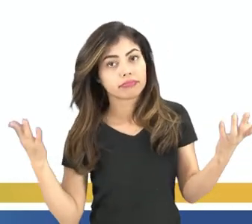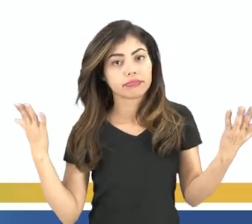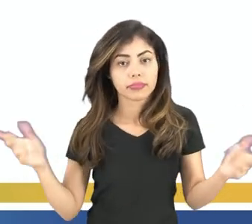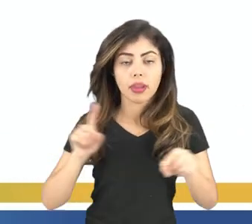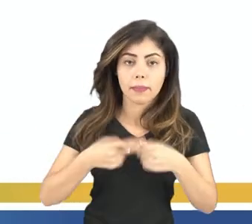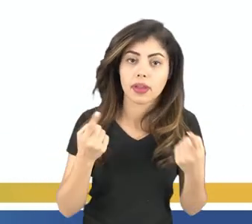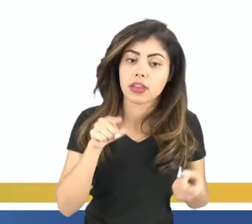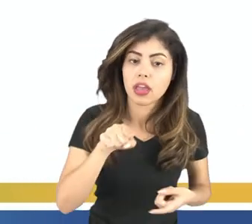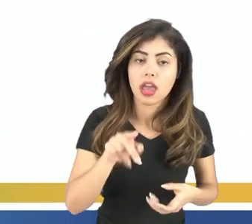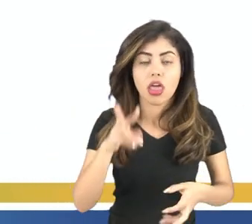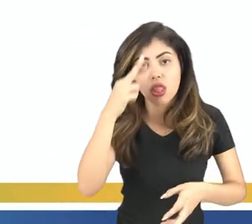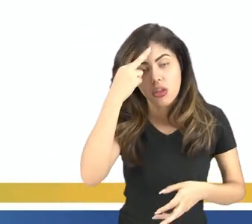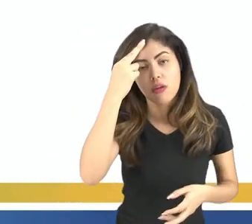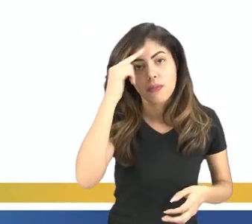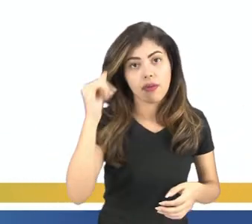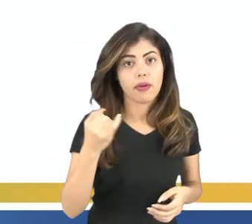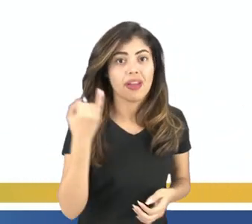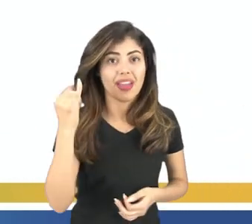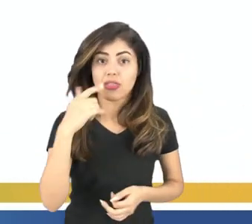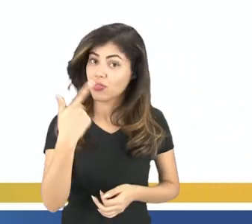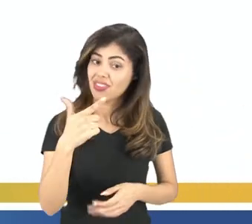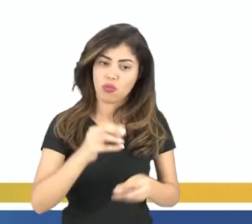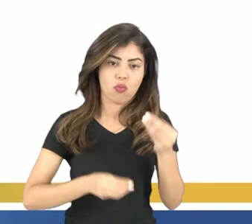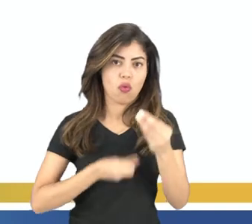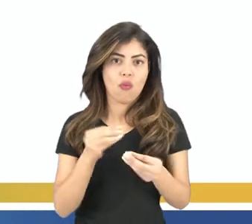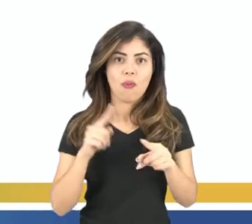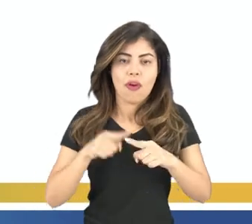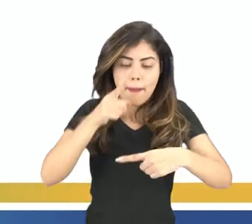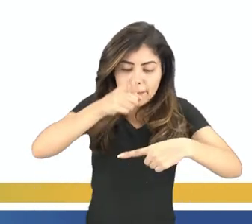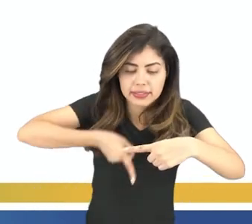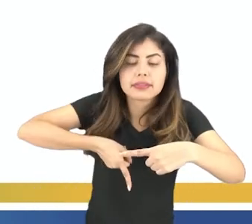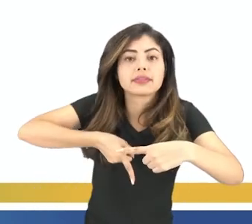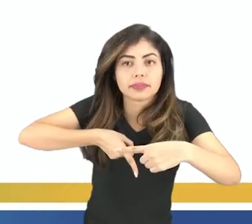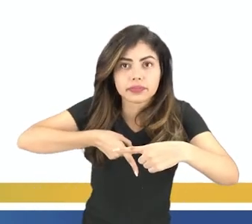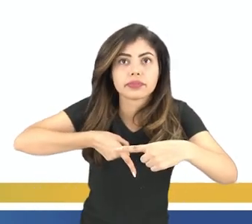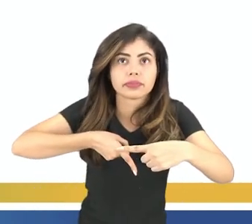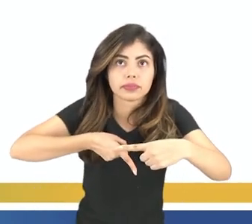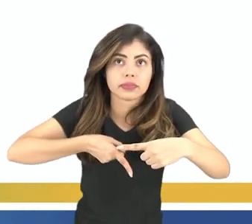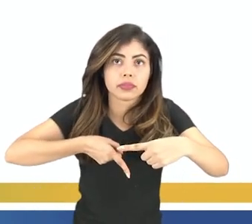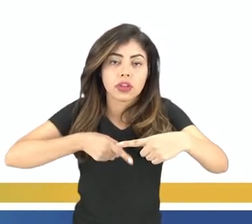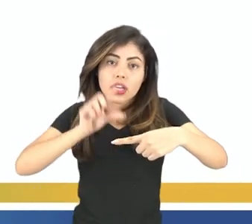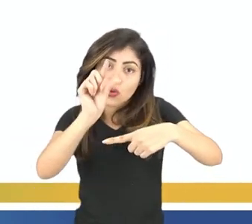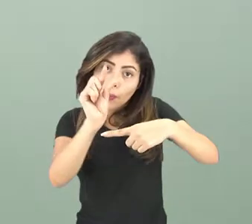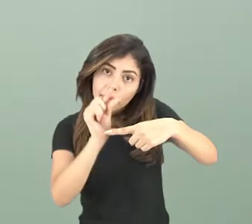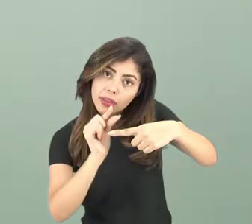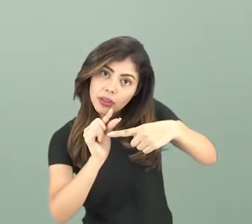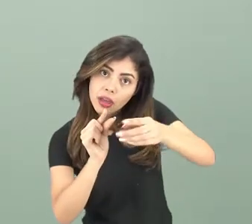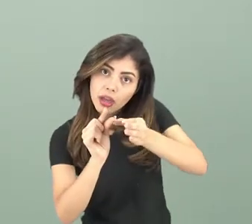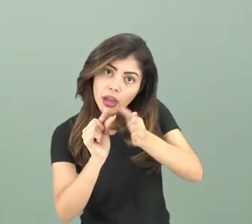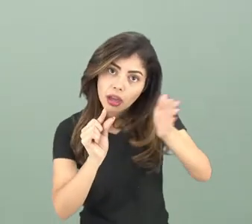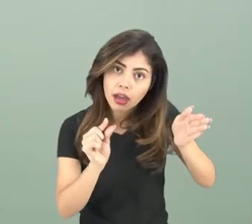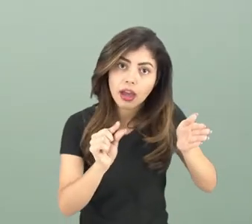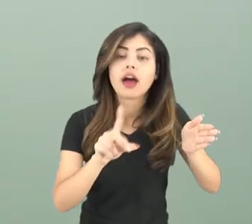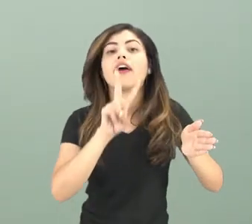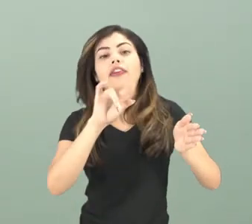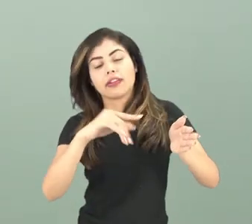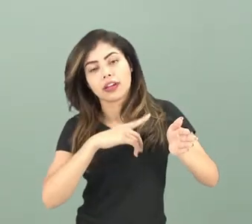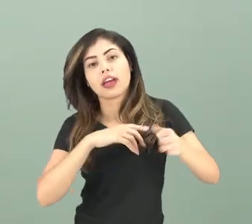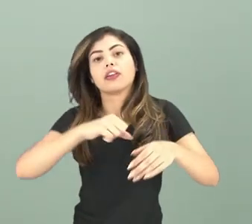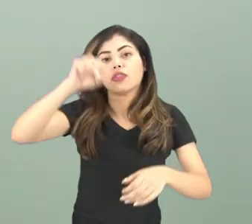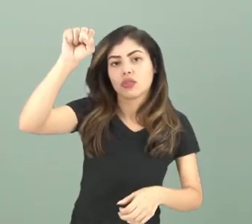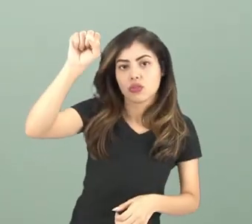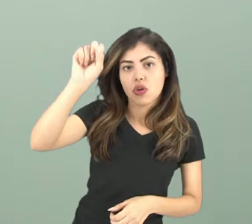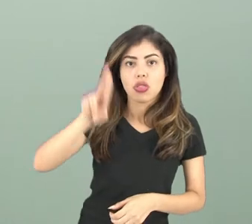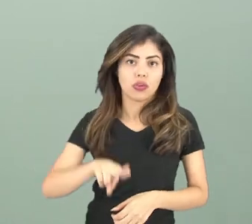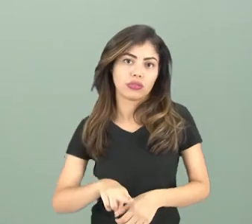lado. Mas isso naturalmente é impossível, porque se você cortar ele ao meio, esse pedaço menor, mais uma vez, vai ter o seu lado norte